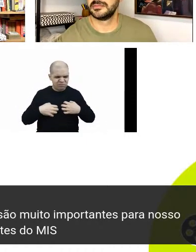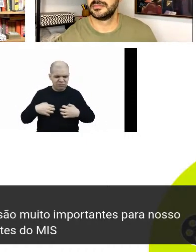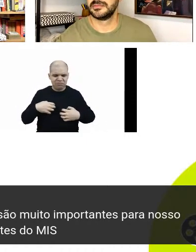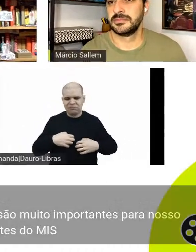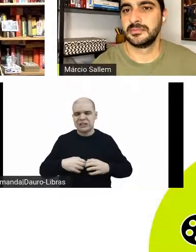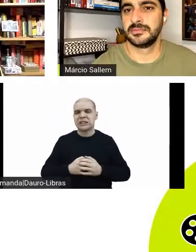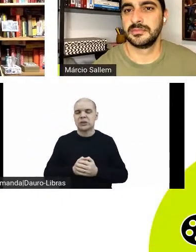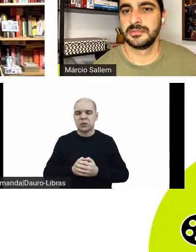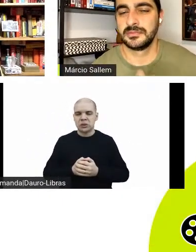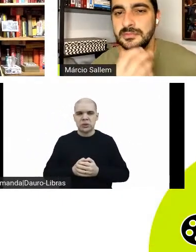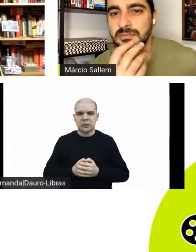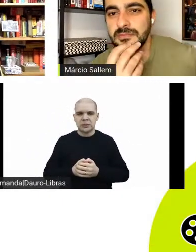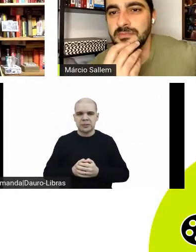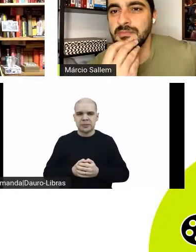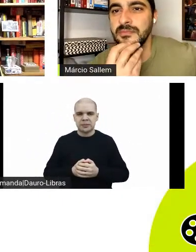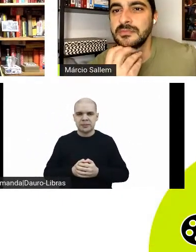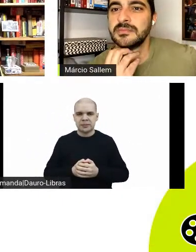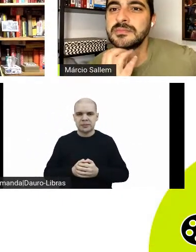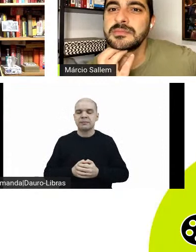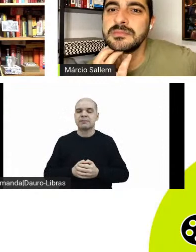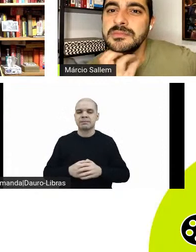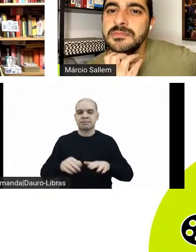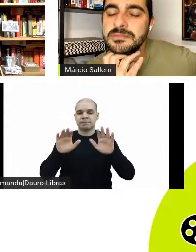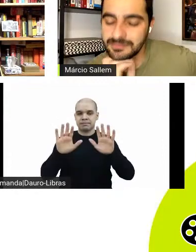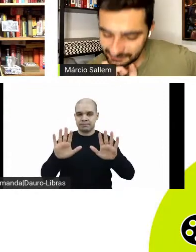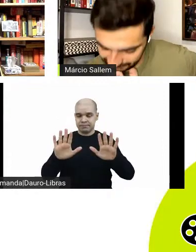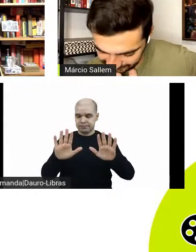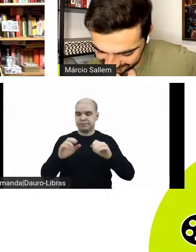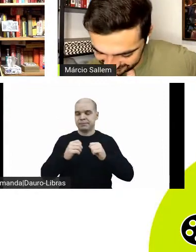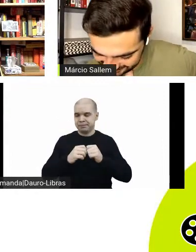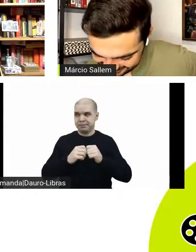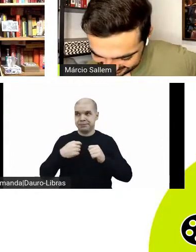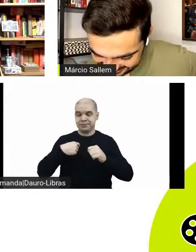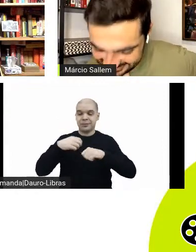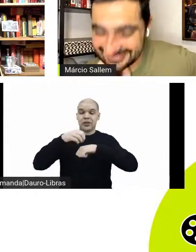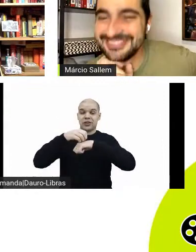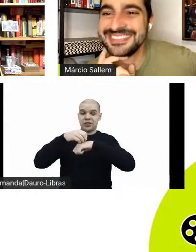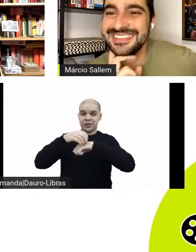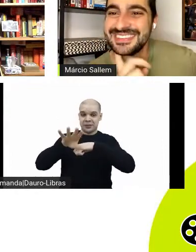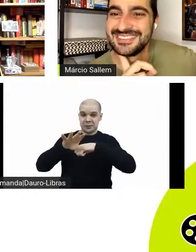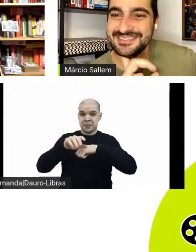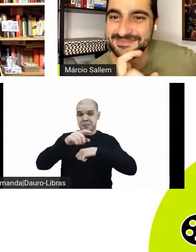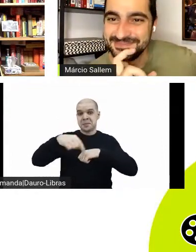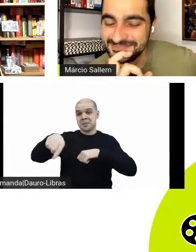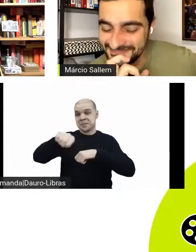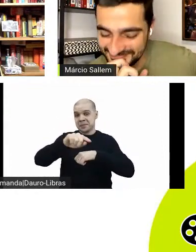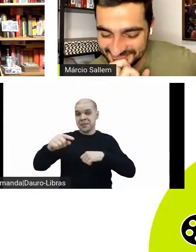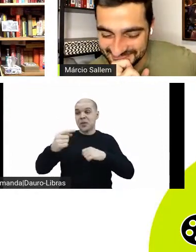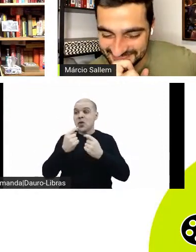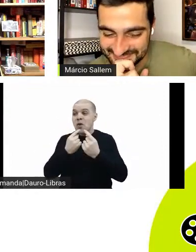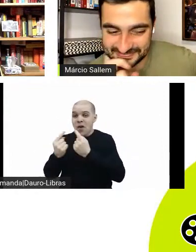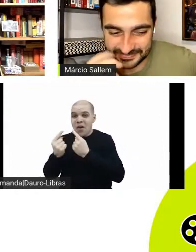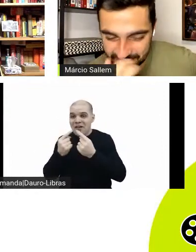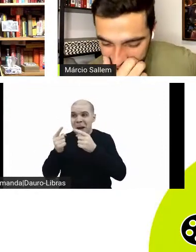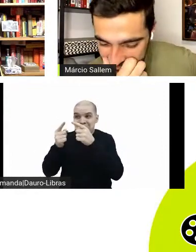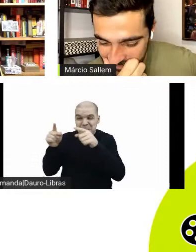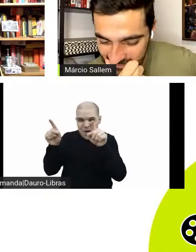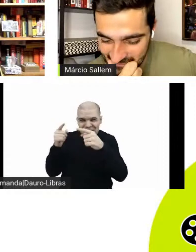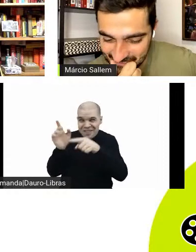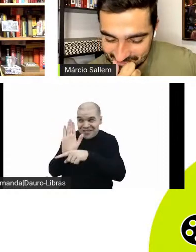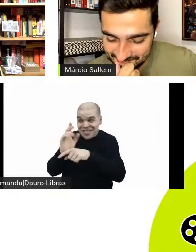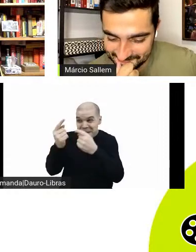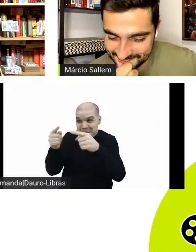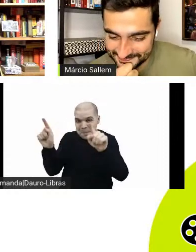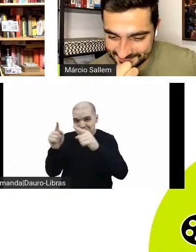Quebrando paradigmas, porque eu não sou fã de musicais, mas como a gente falou bastante de trilha sonora, a minha recomendação, e